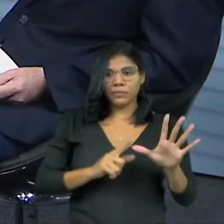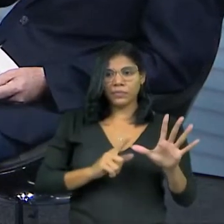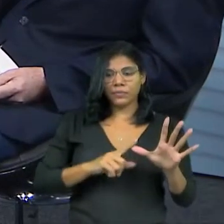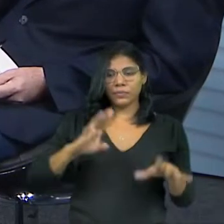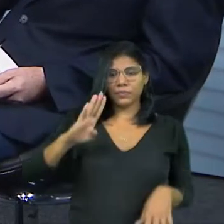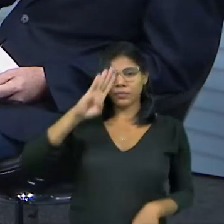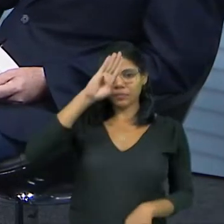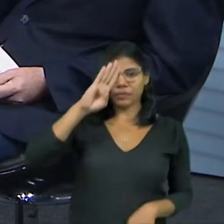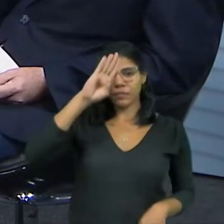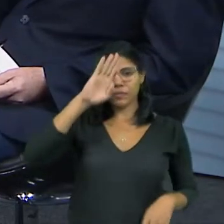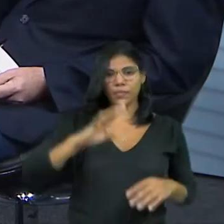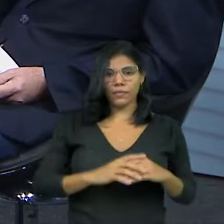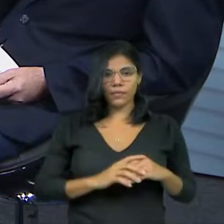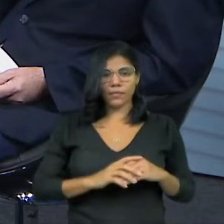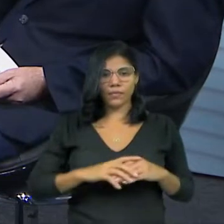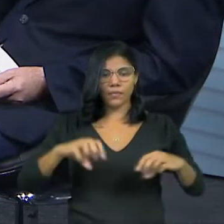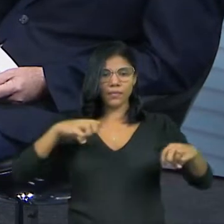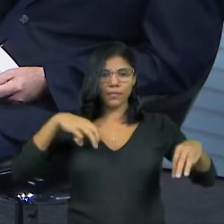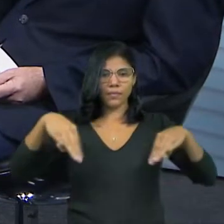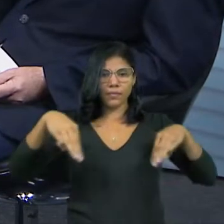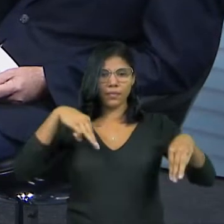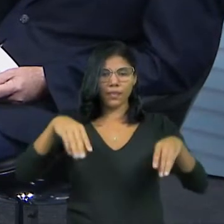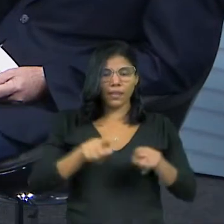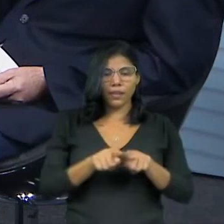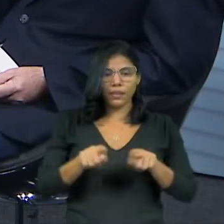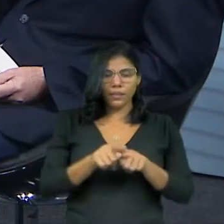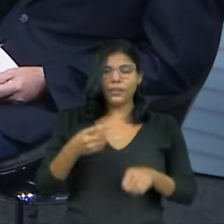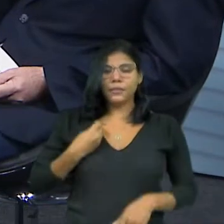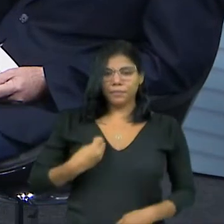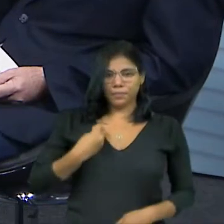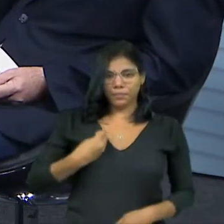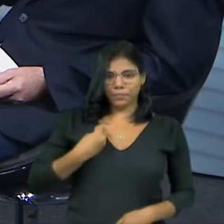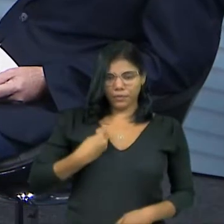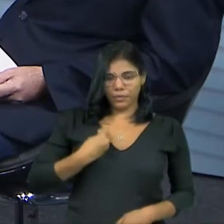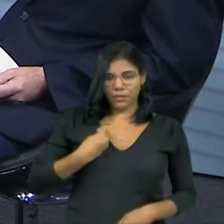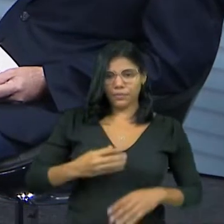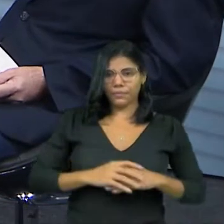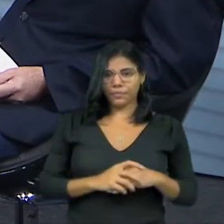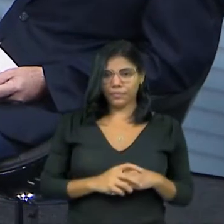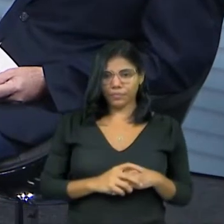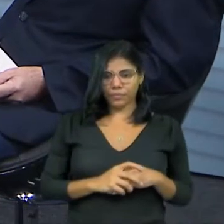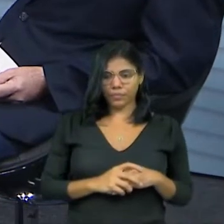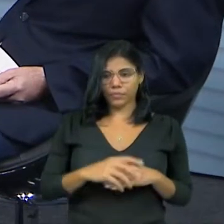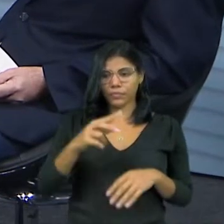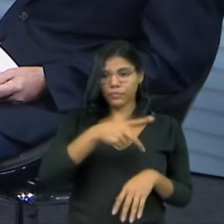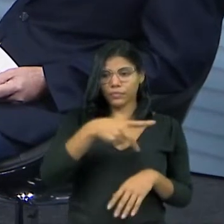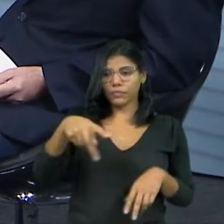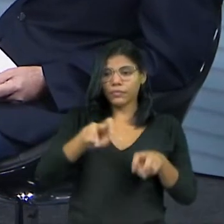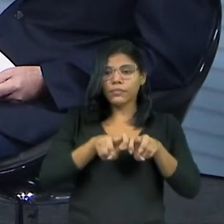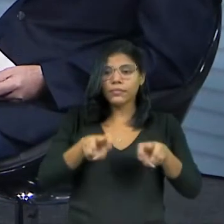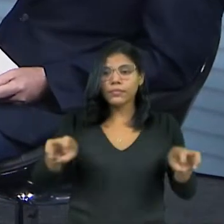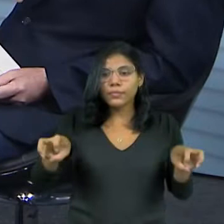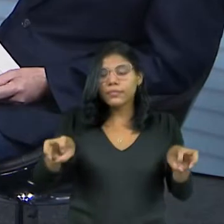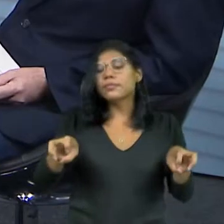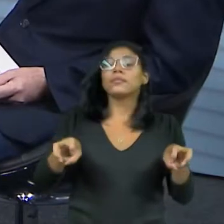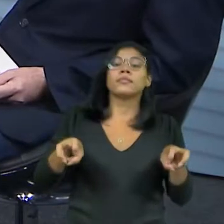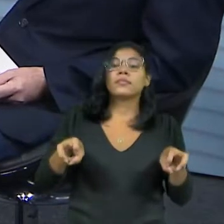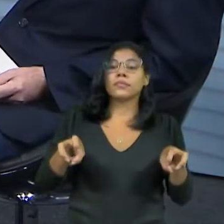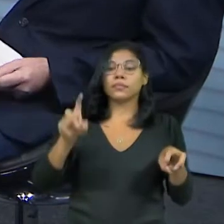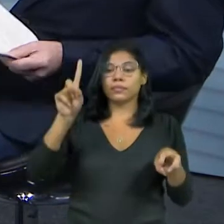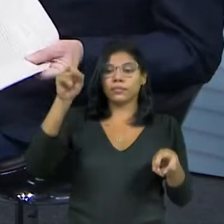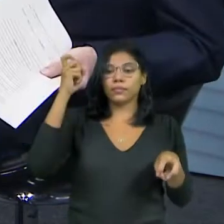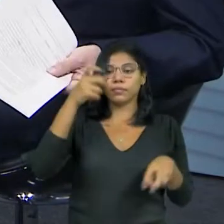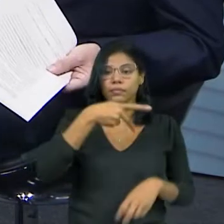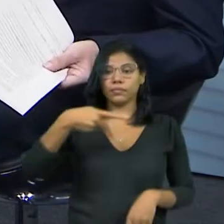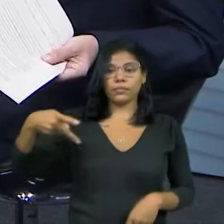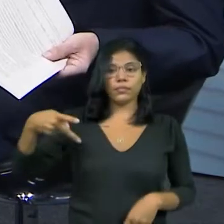Alguns ministros também do Estado estavam presentes com... O presidente estava à mesa do Estado, porque ele é o presidente, e os ex-presidentes estavam